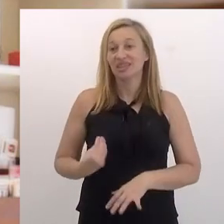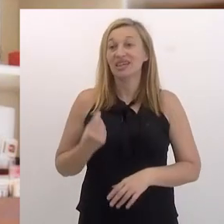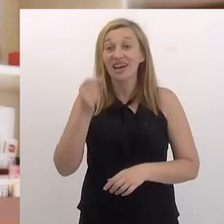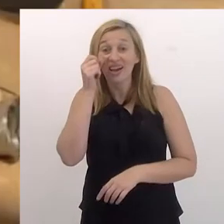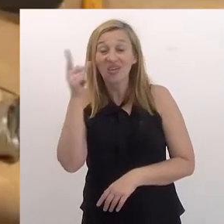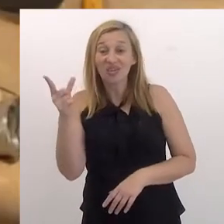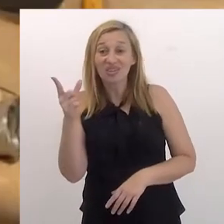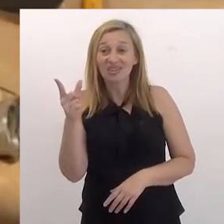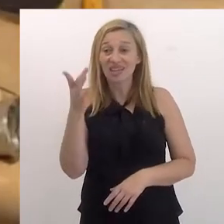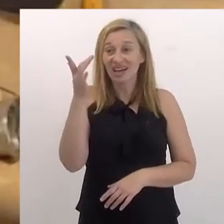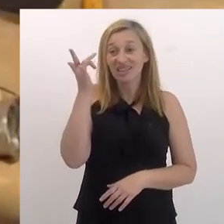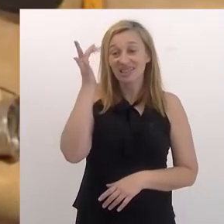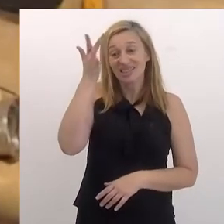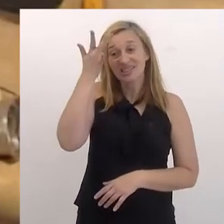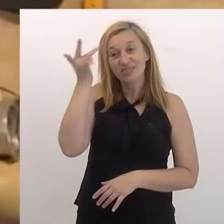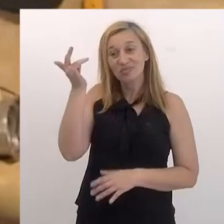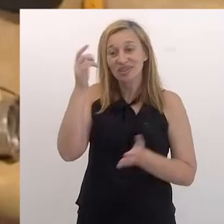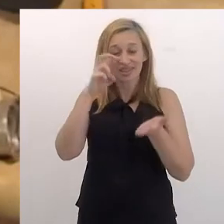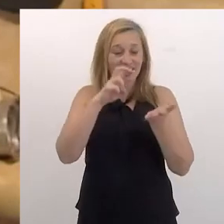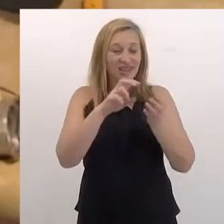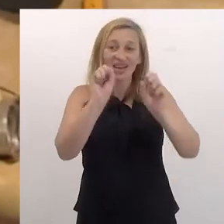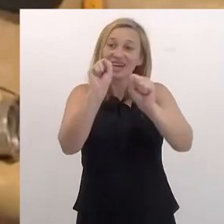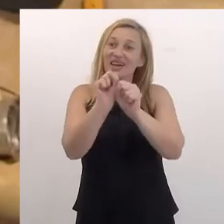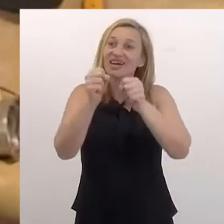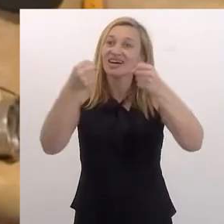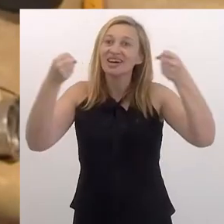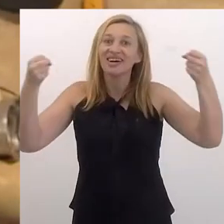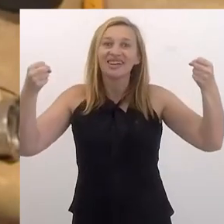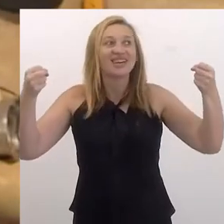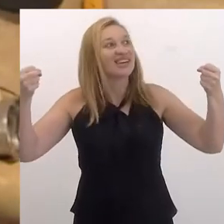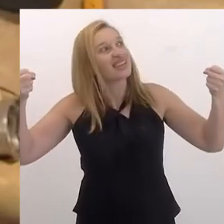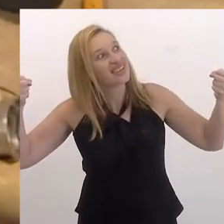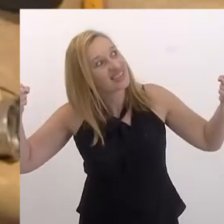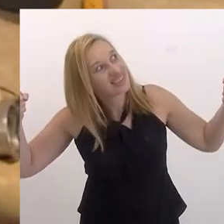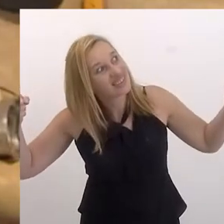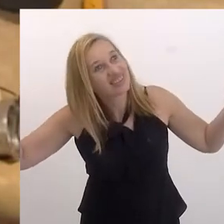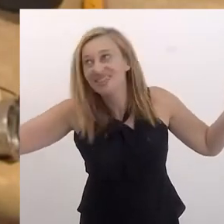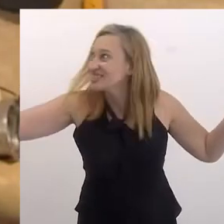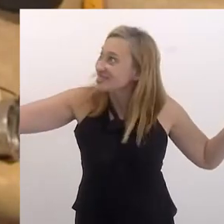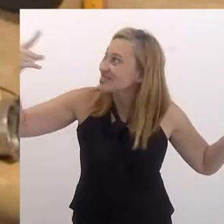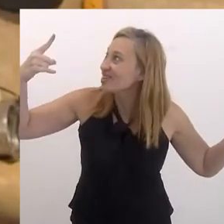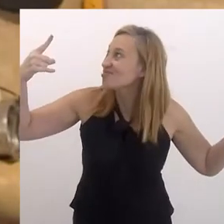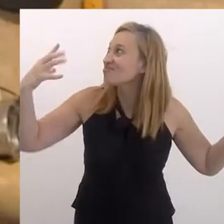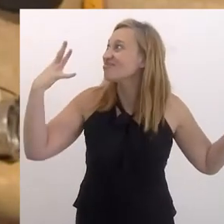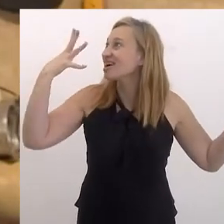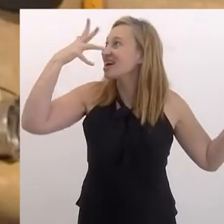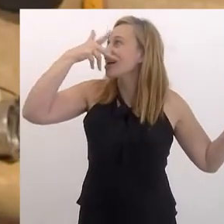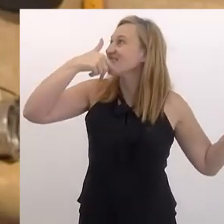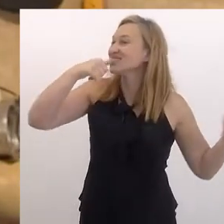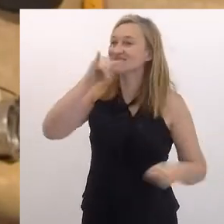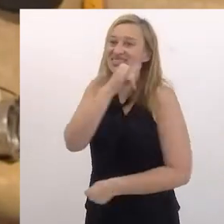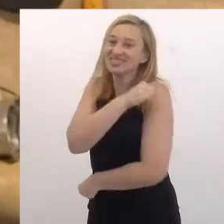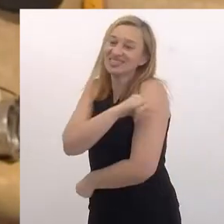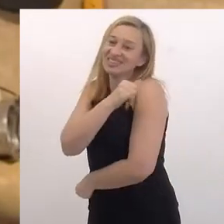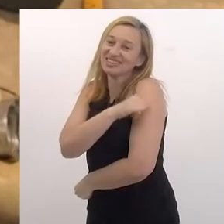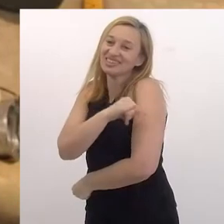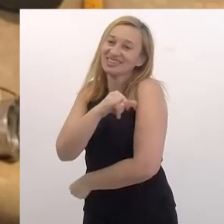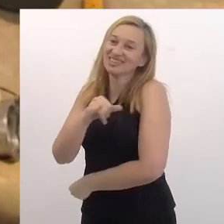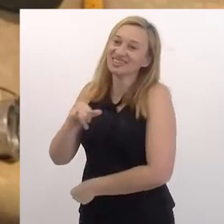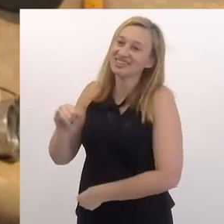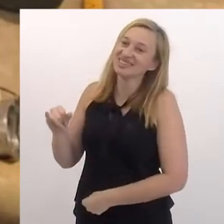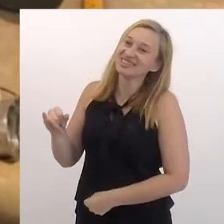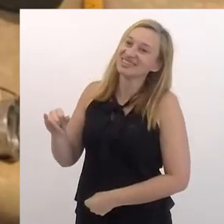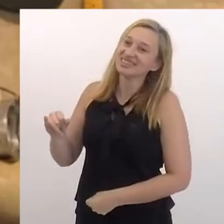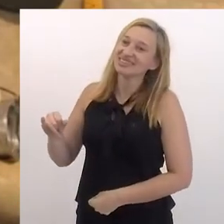o meu lema de vida é o seguinte, acordar de manhã, abrir a janela, olhar para o céu, se tiver aquele sol maravilhoso do Rio de